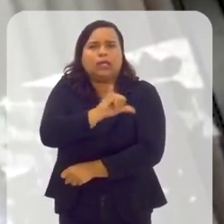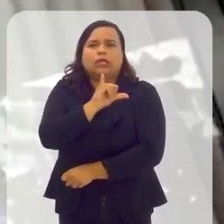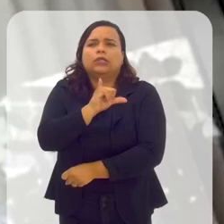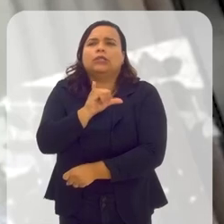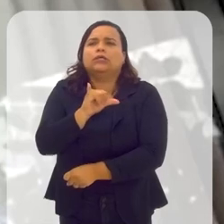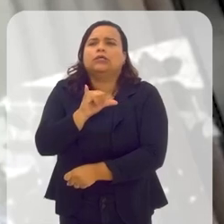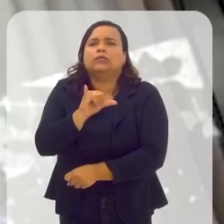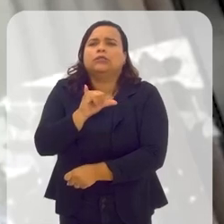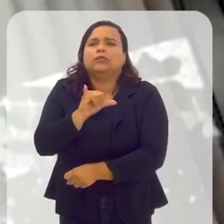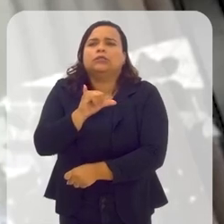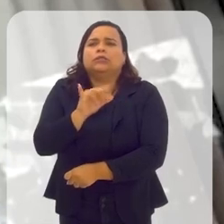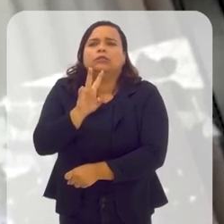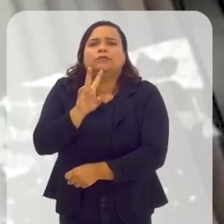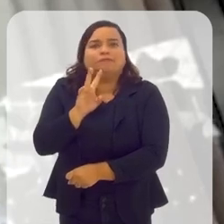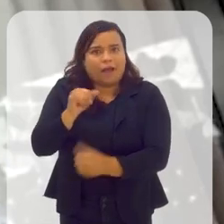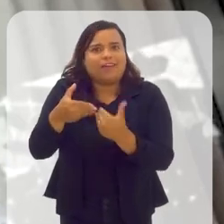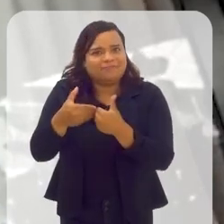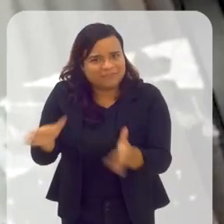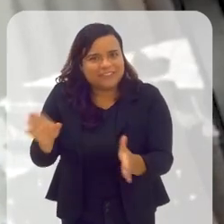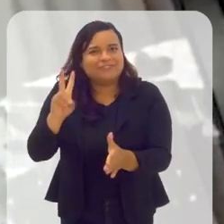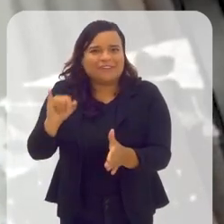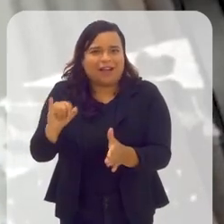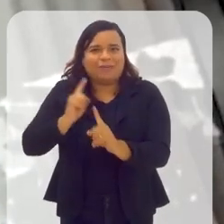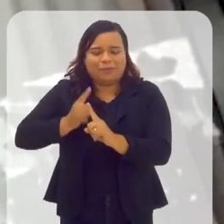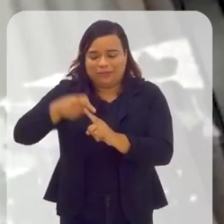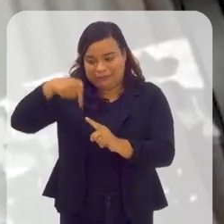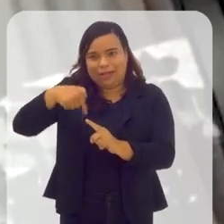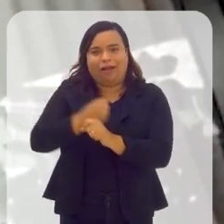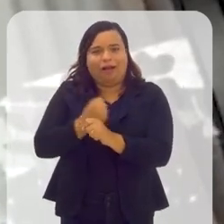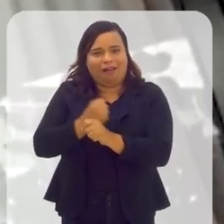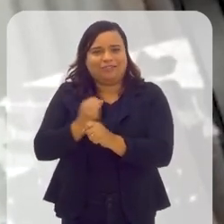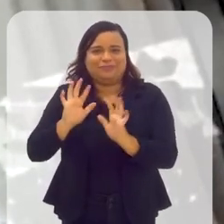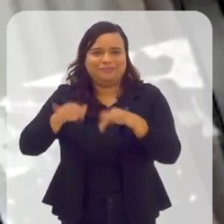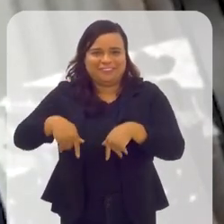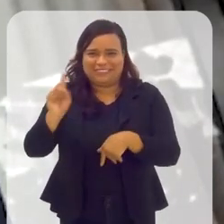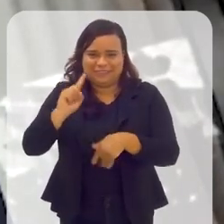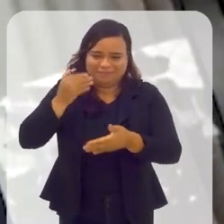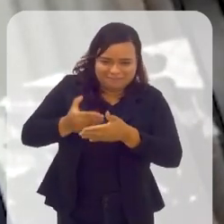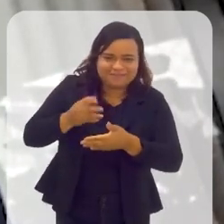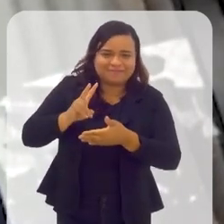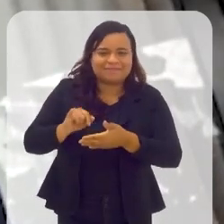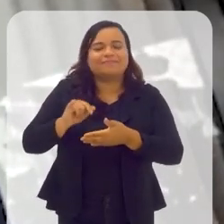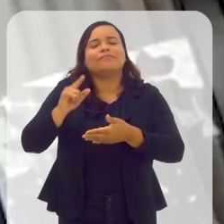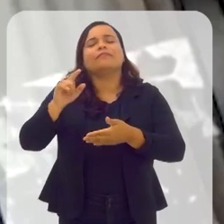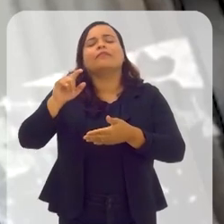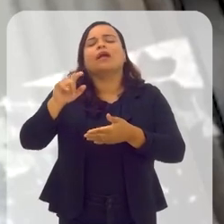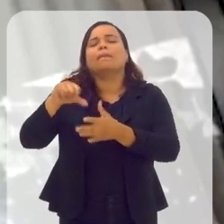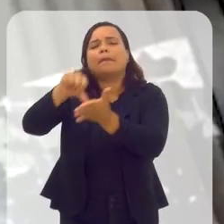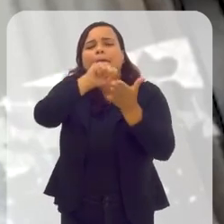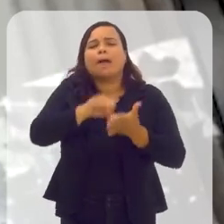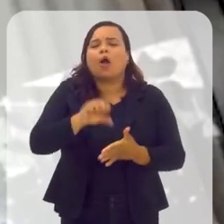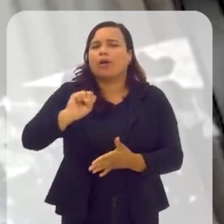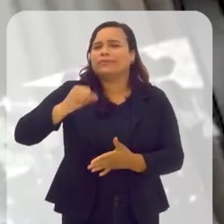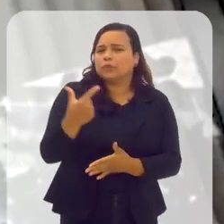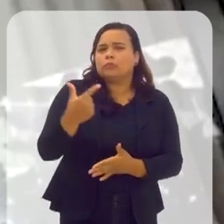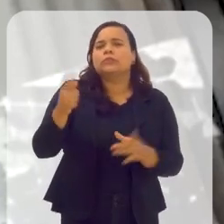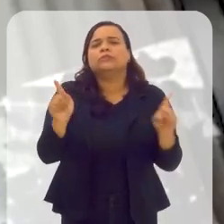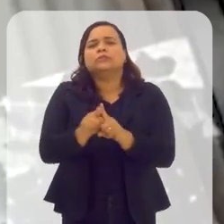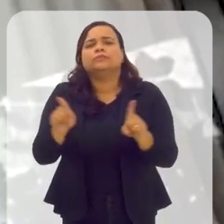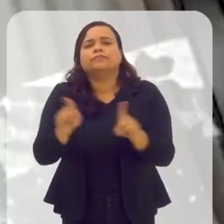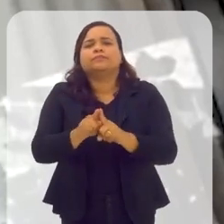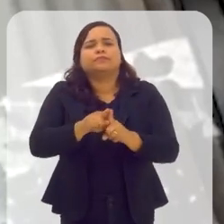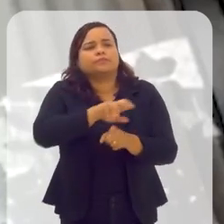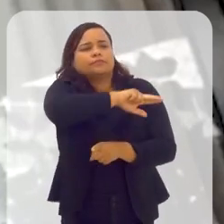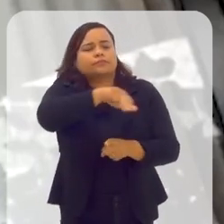em 2002, vai estar abrindo, porque o ano não acabou ainda, 82 agências. Nossas cooperativas de